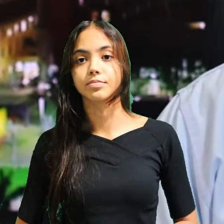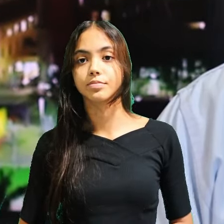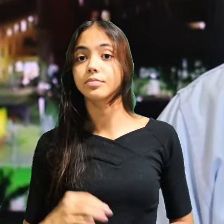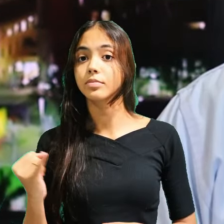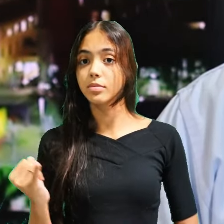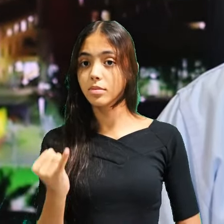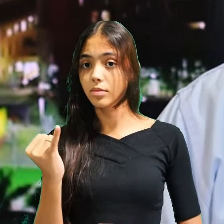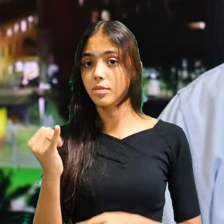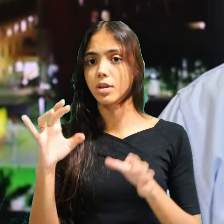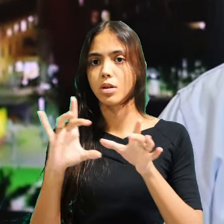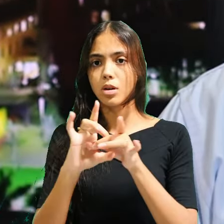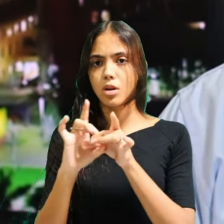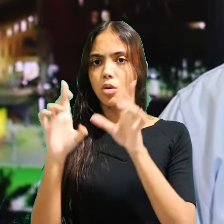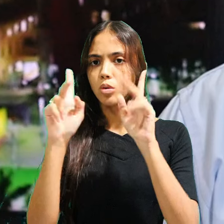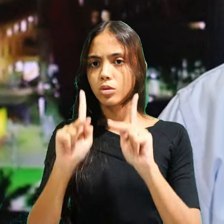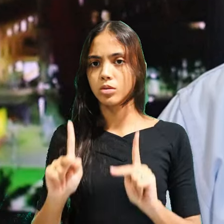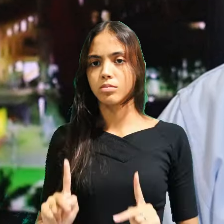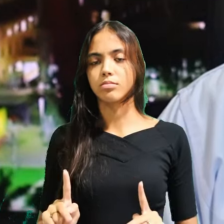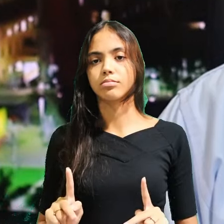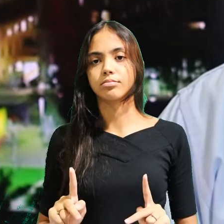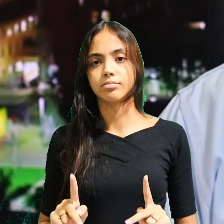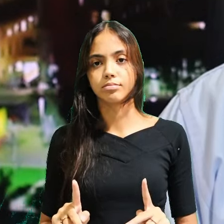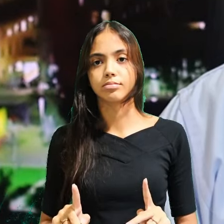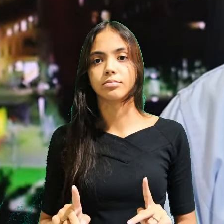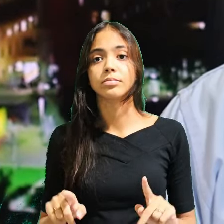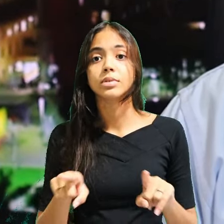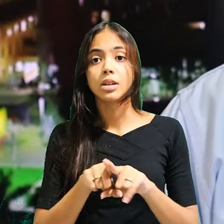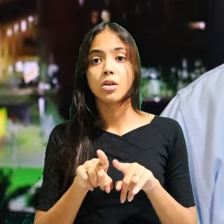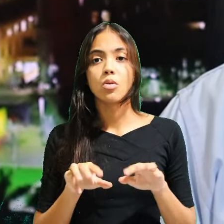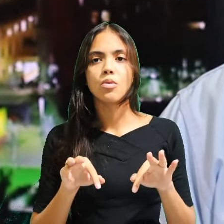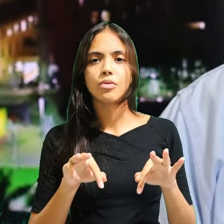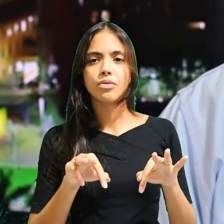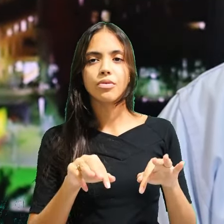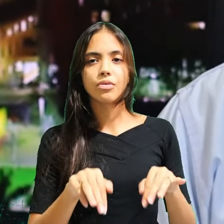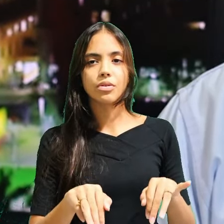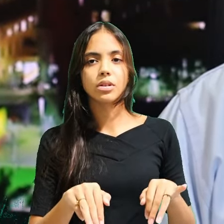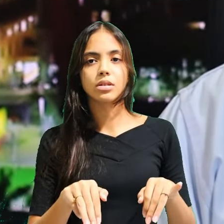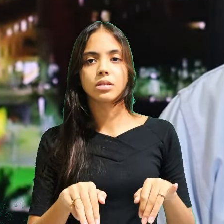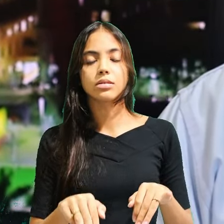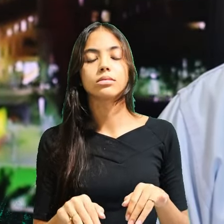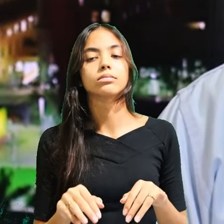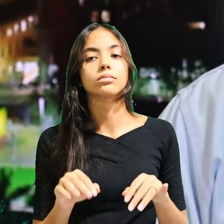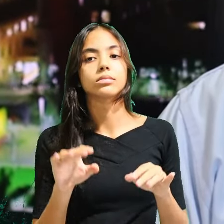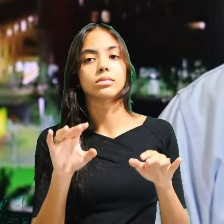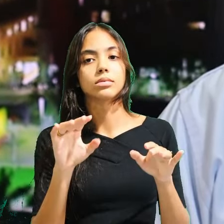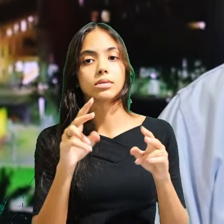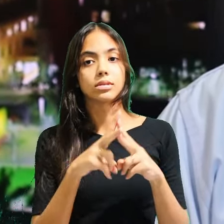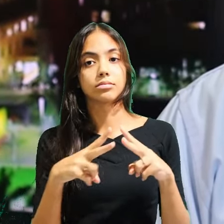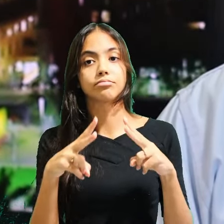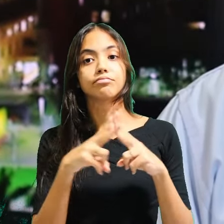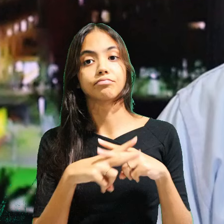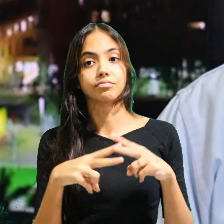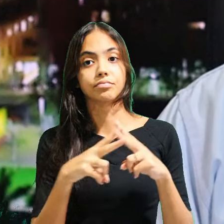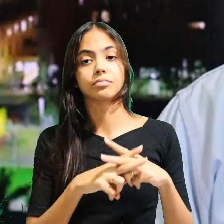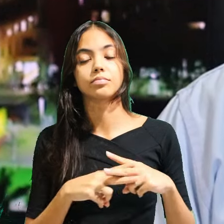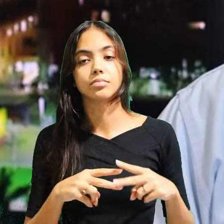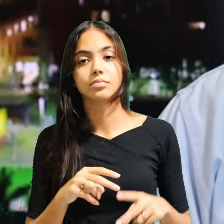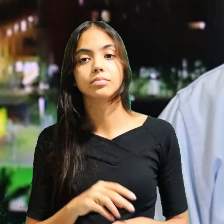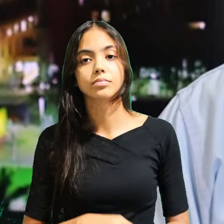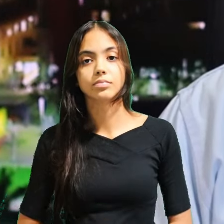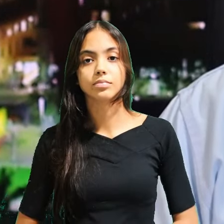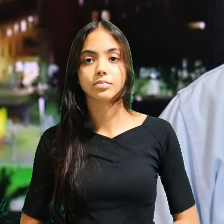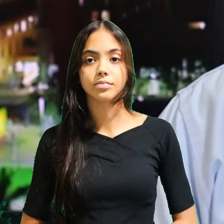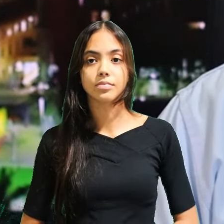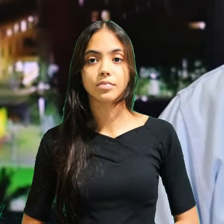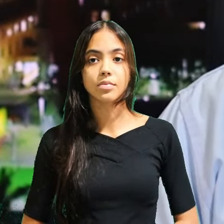importante para um acordo de paz e o fim do apartheid, tanto que ganhou o Prêmio Nobel da